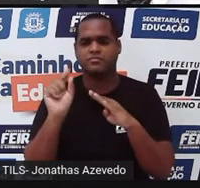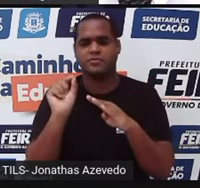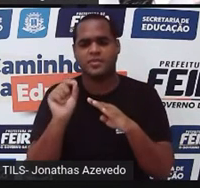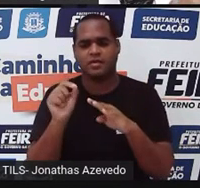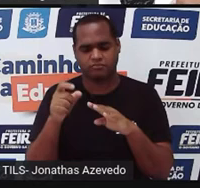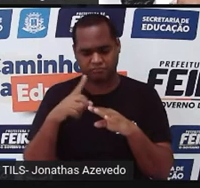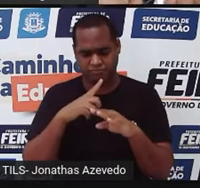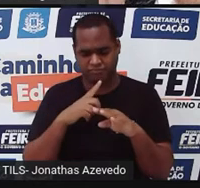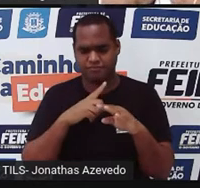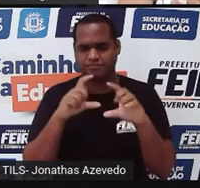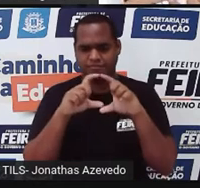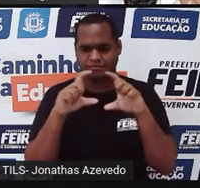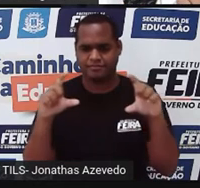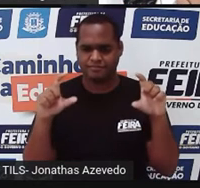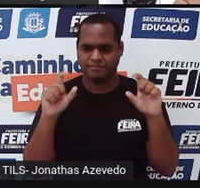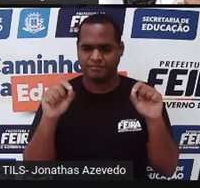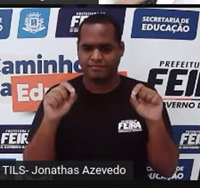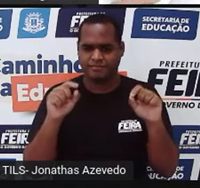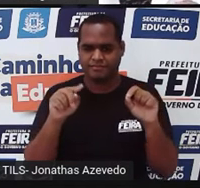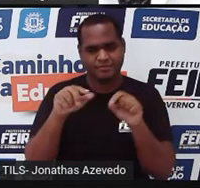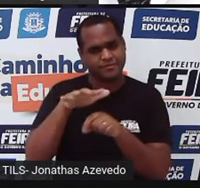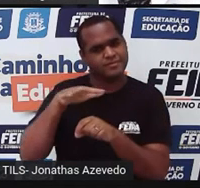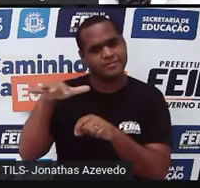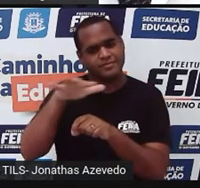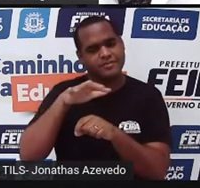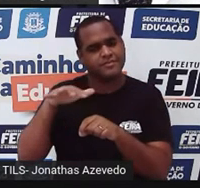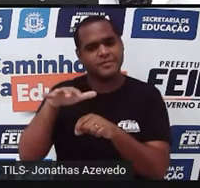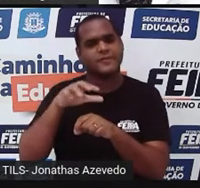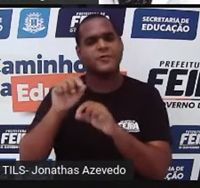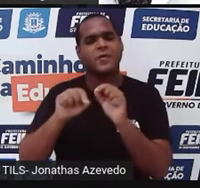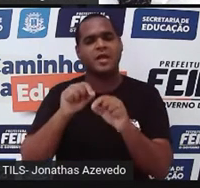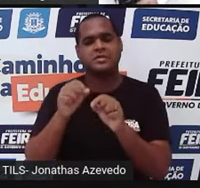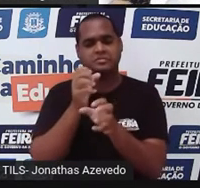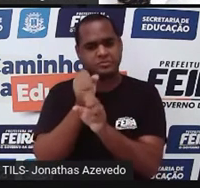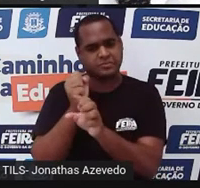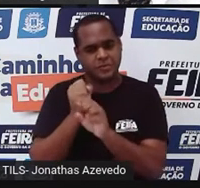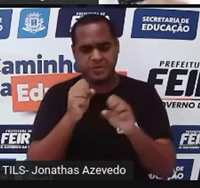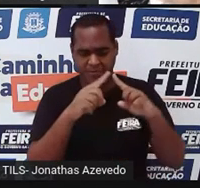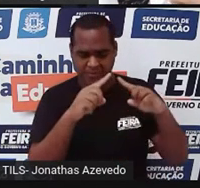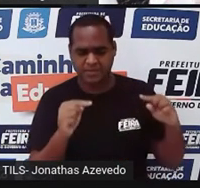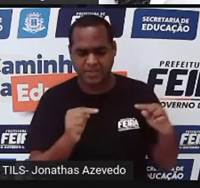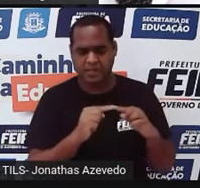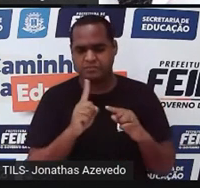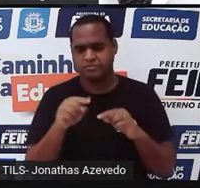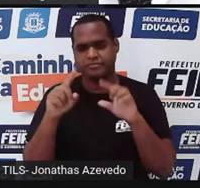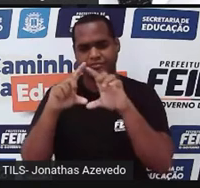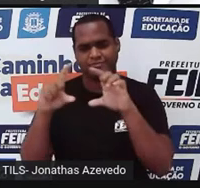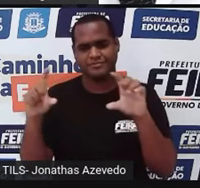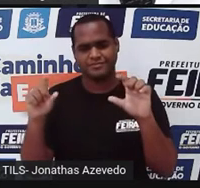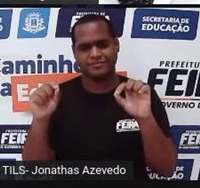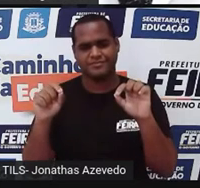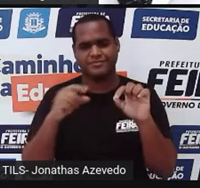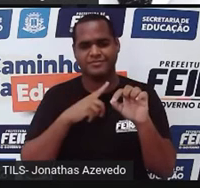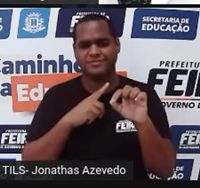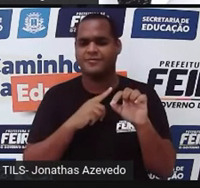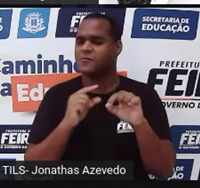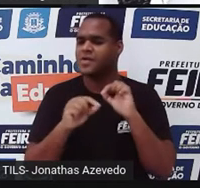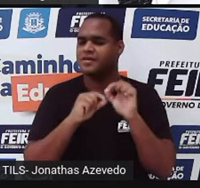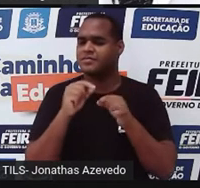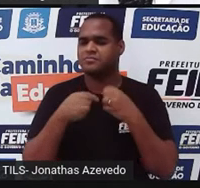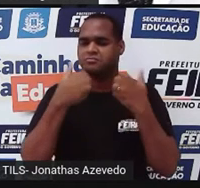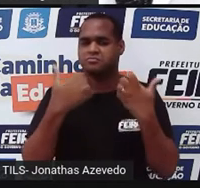é um triângulo, porque a gente sabe calcular a área de retângulo e a área de triângulo. Para essa figura que representa a casa,